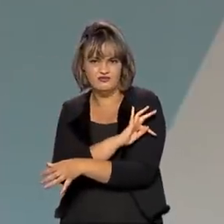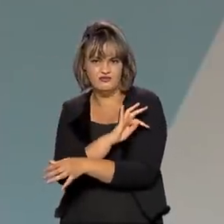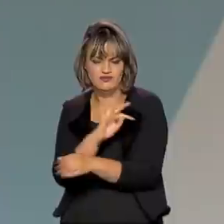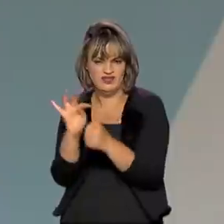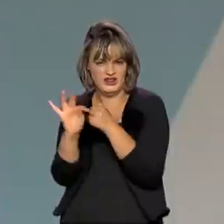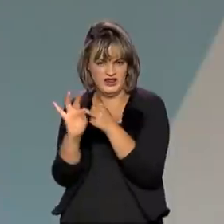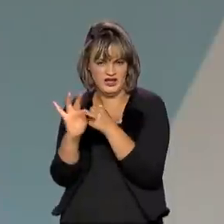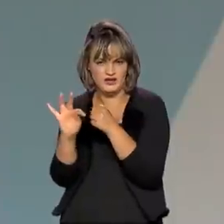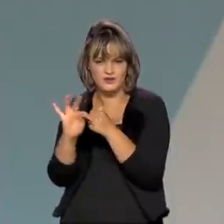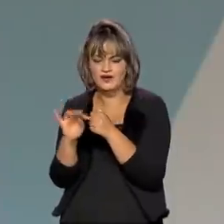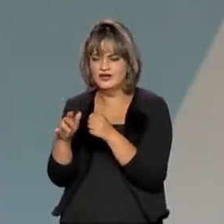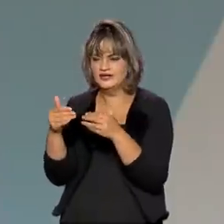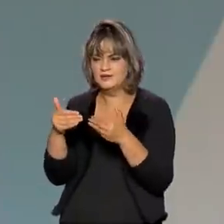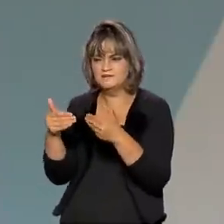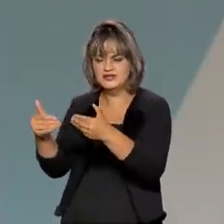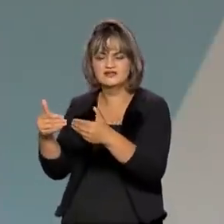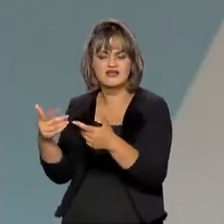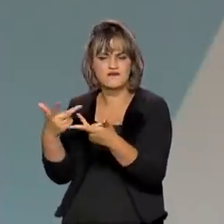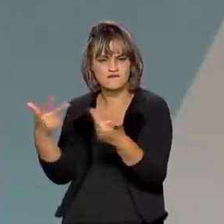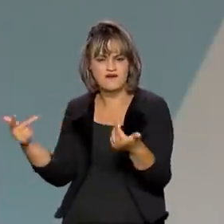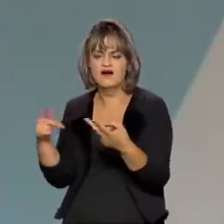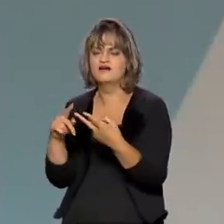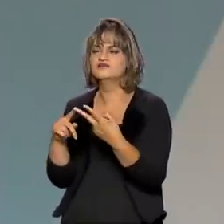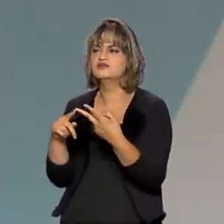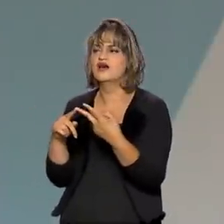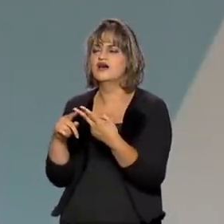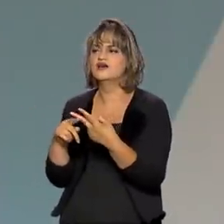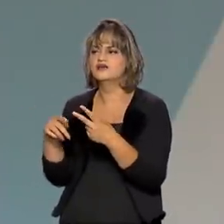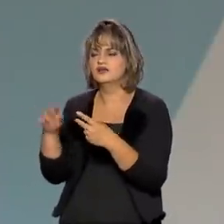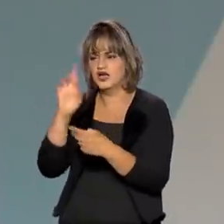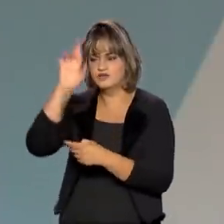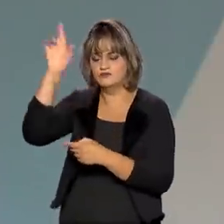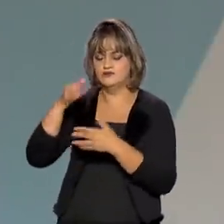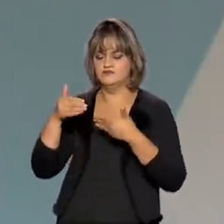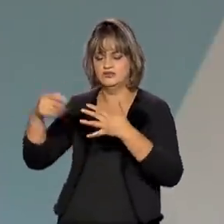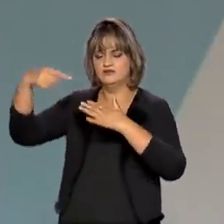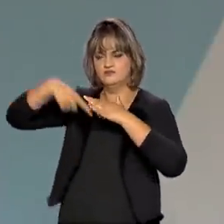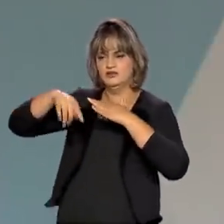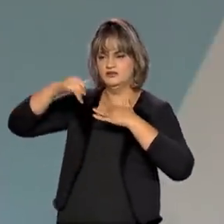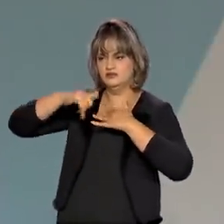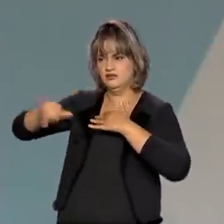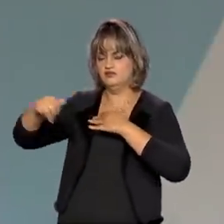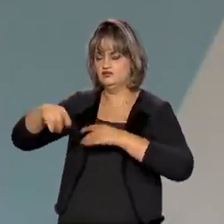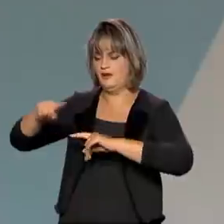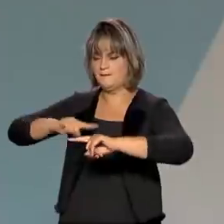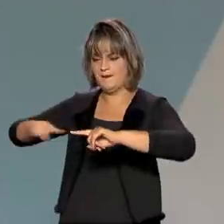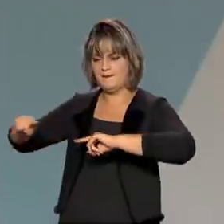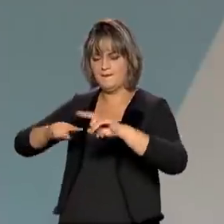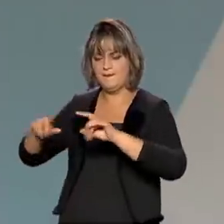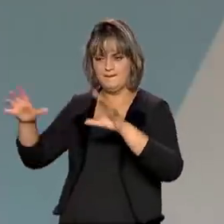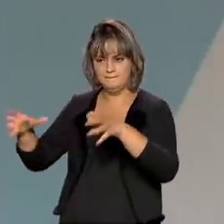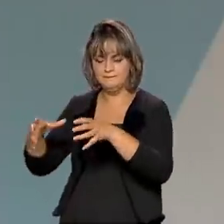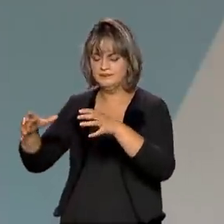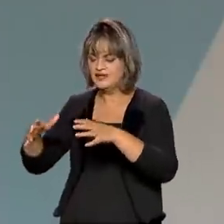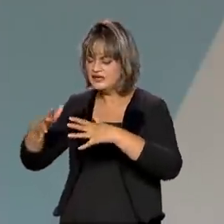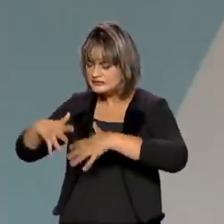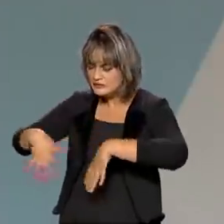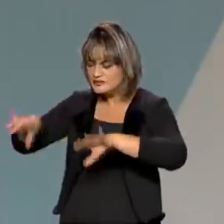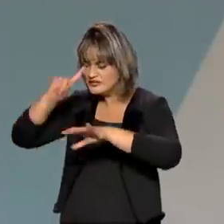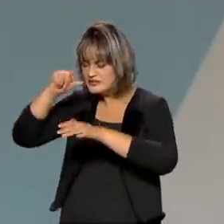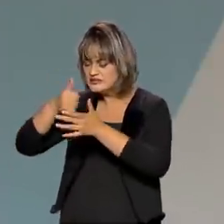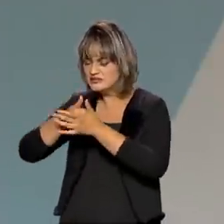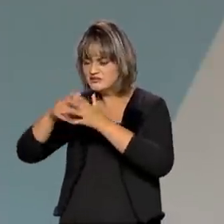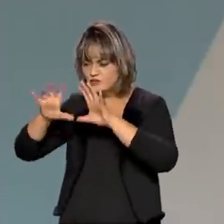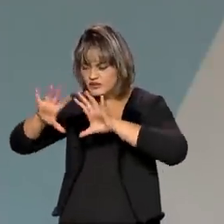que envolve vários ministérios, sob a coordenação do Ministério de Minas e Energia. Essa centralização das decisões